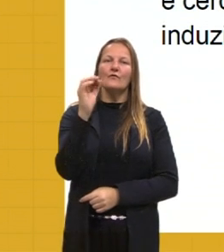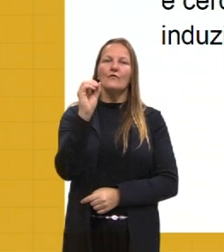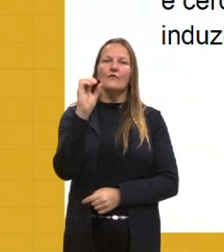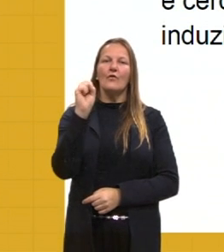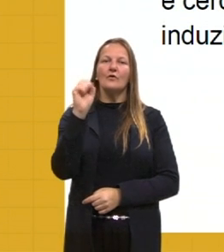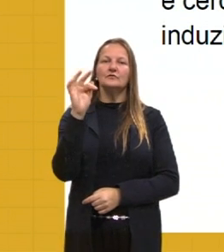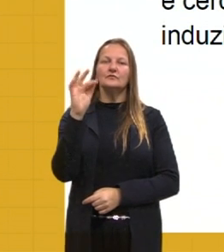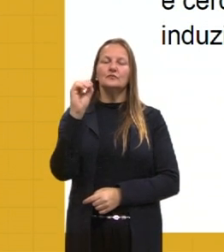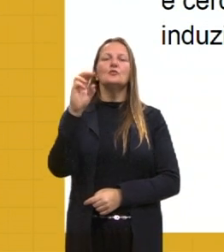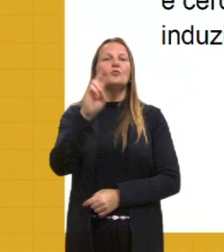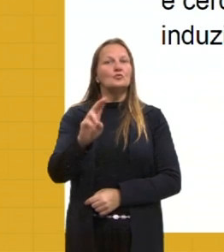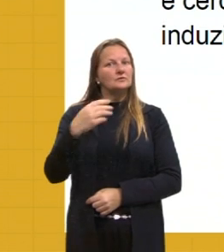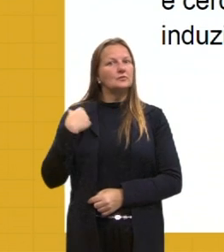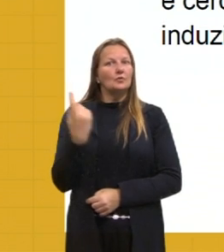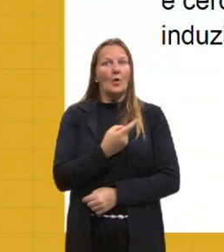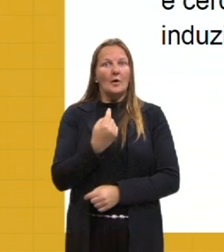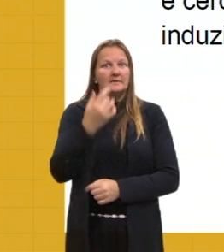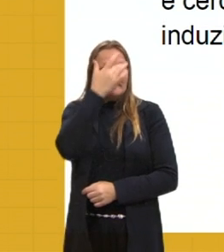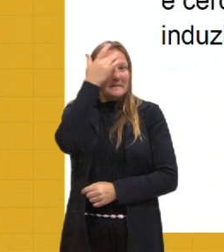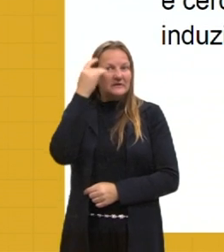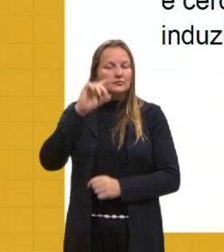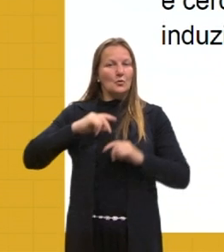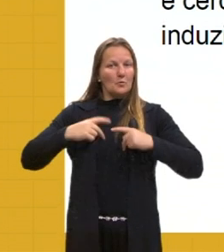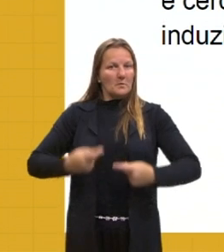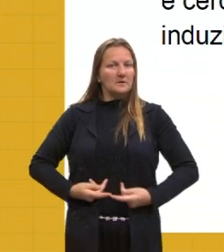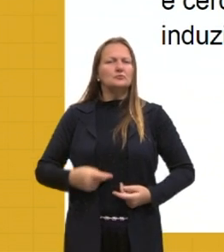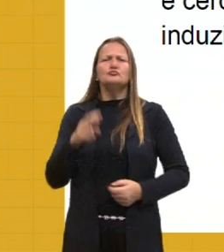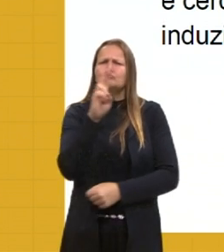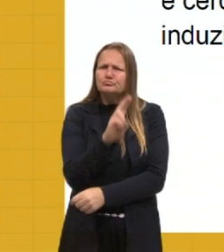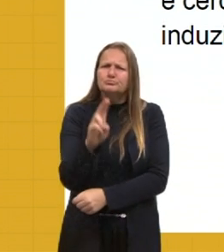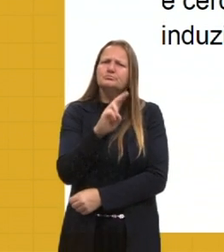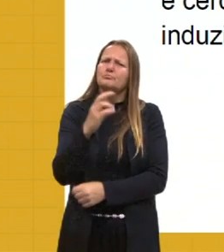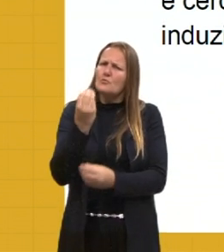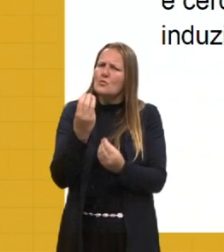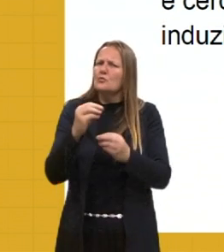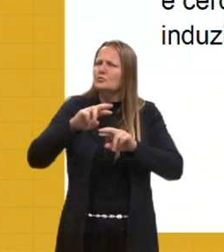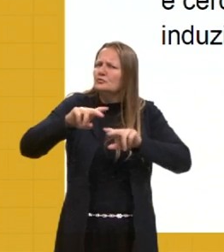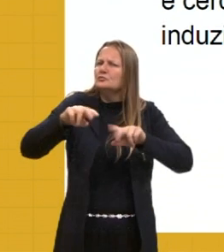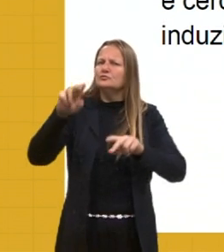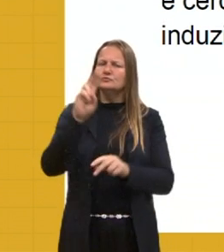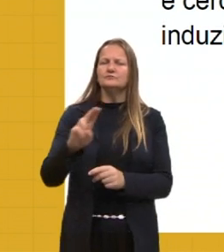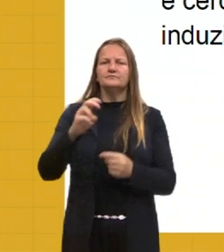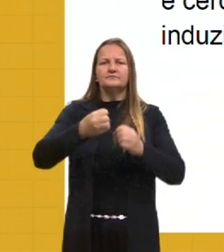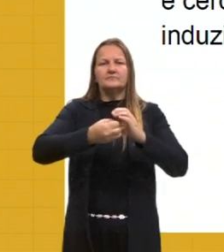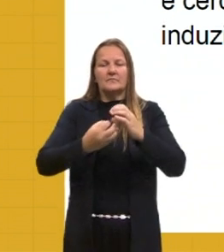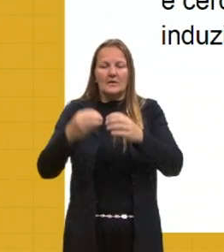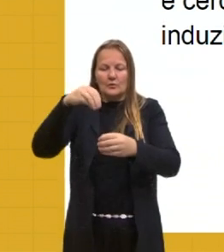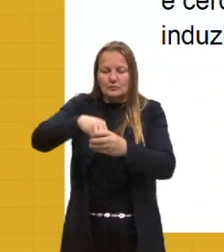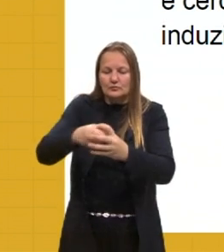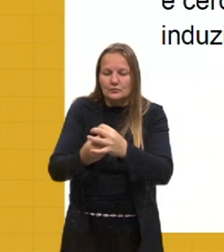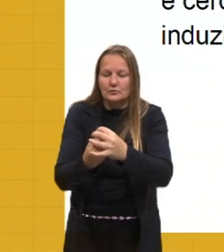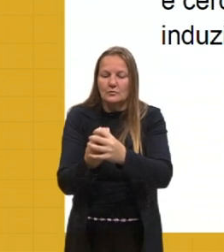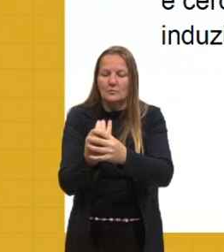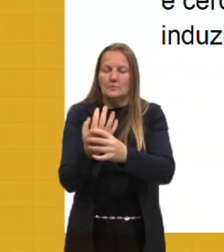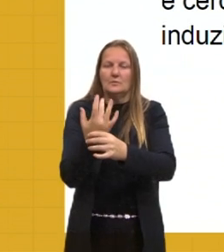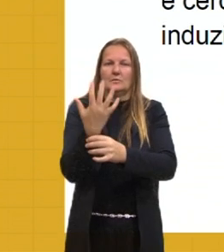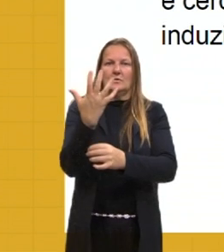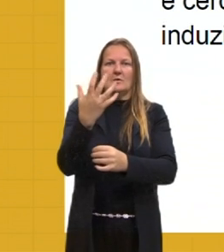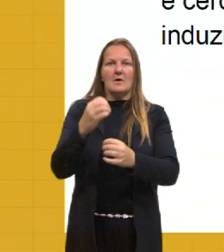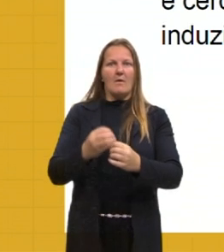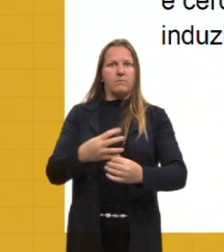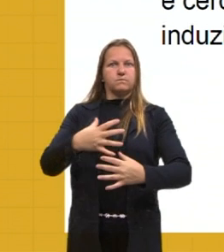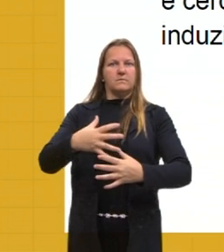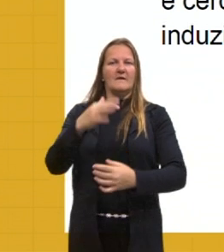né, pela população, pelos seres humanos também, certo? Desde fertilizante até cremes dentais, produtos